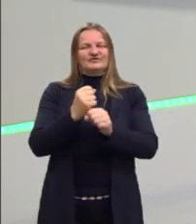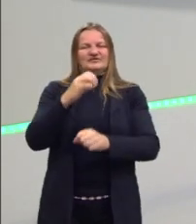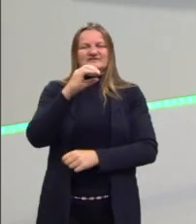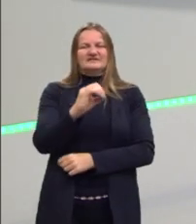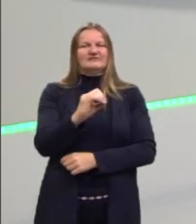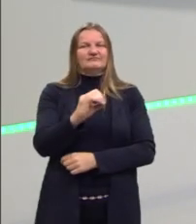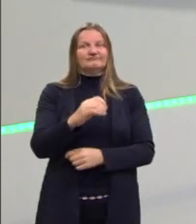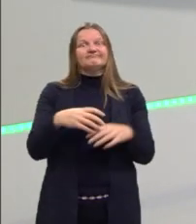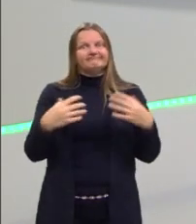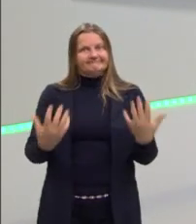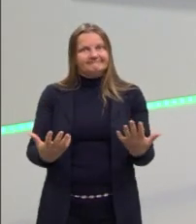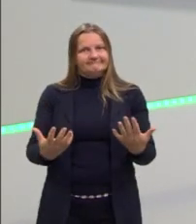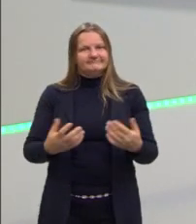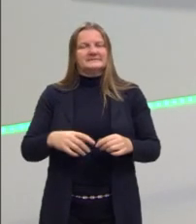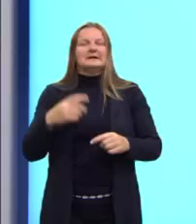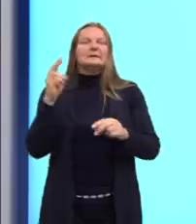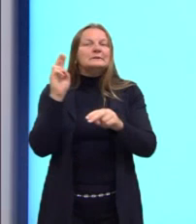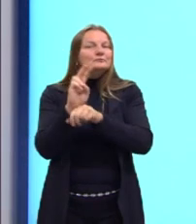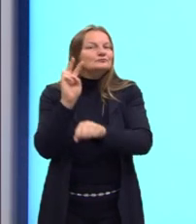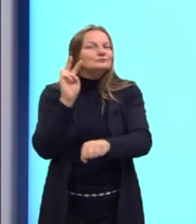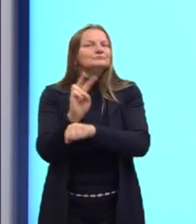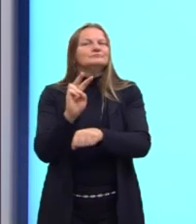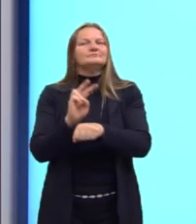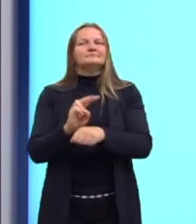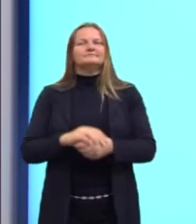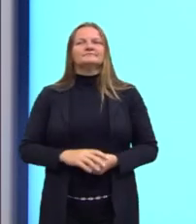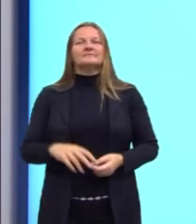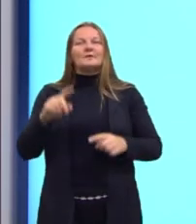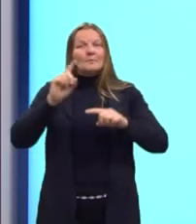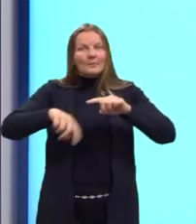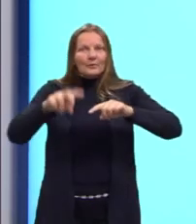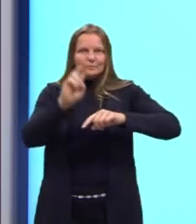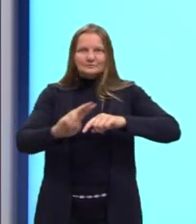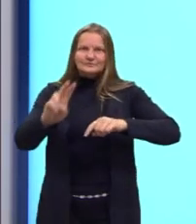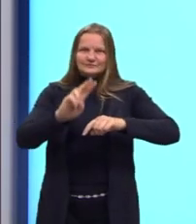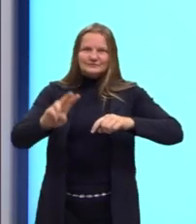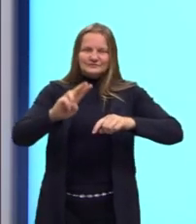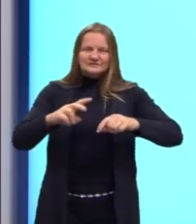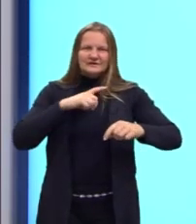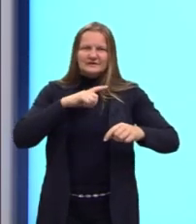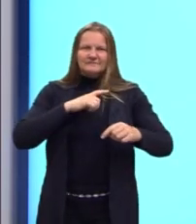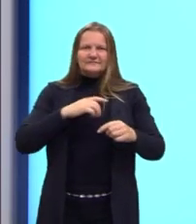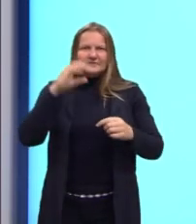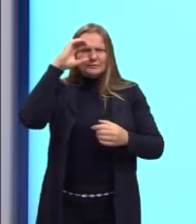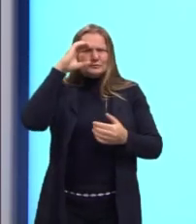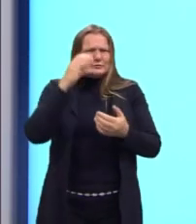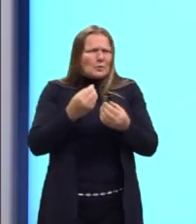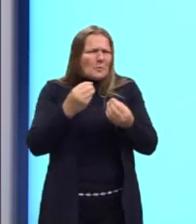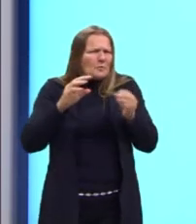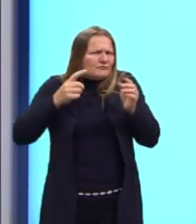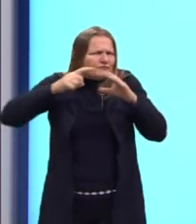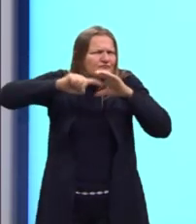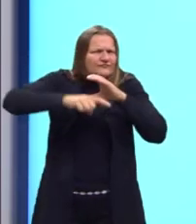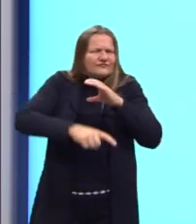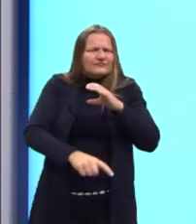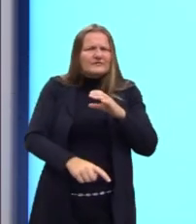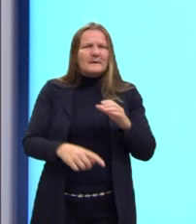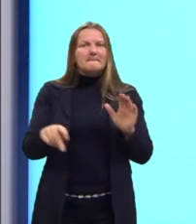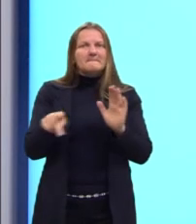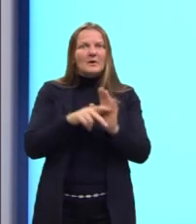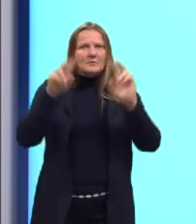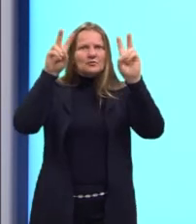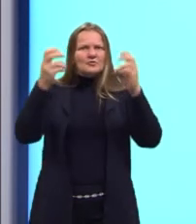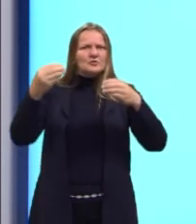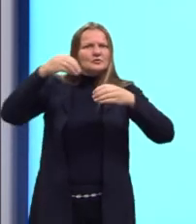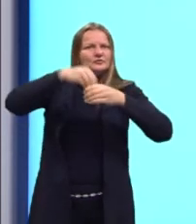Então, tu não pode usar essa tua tese sem que ela diga respeito ao tema.